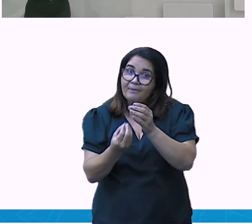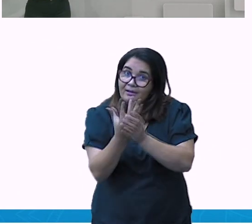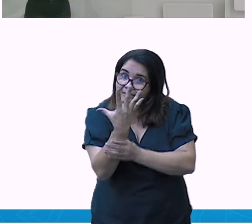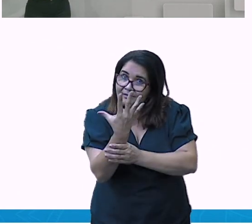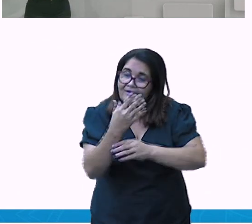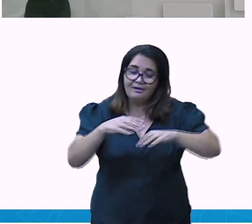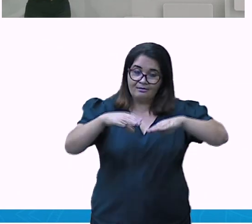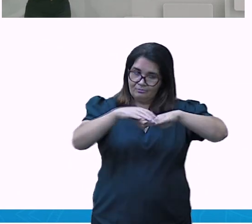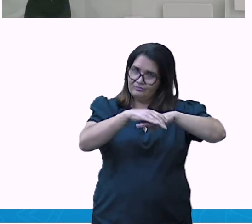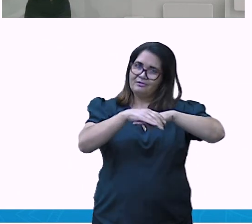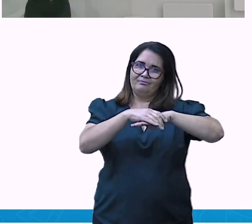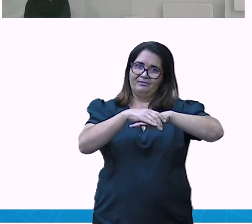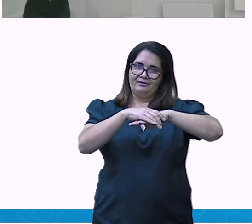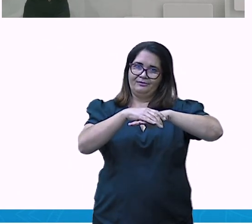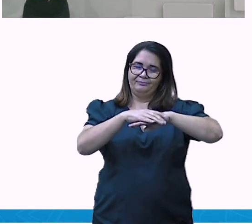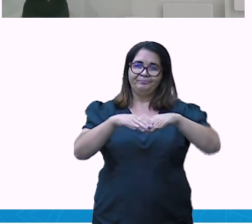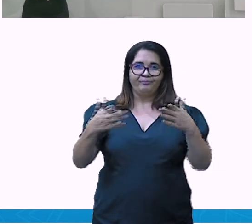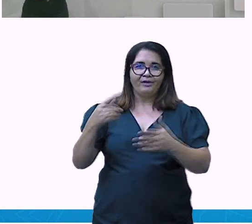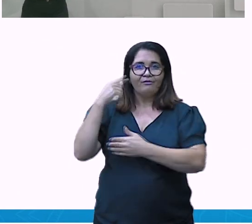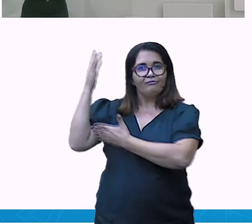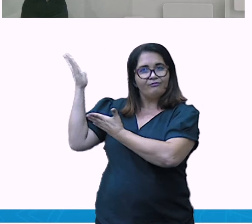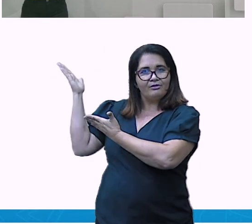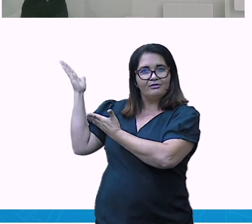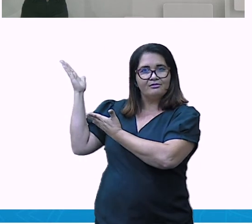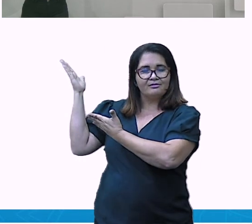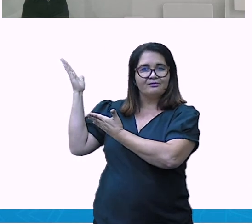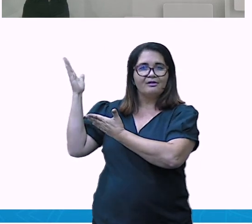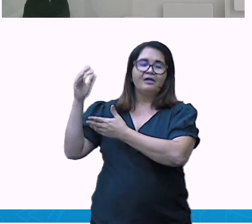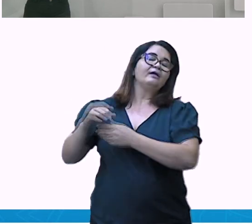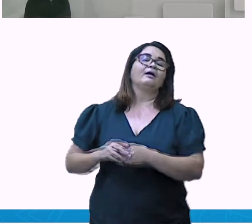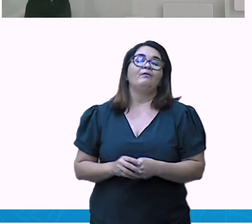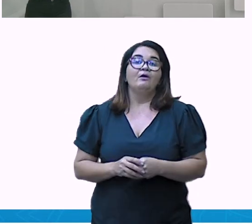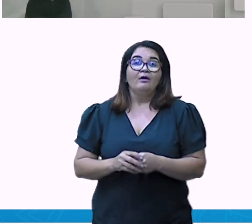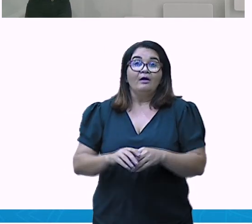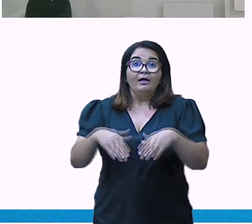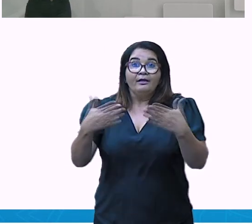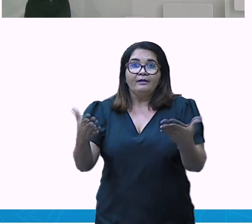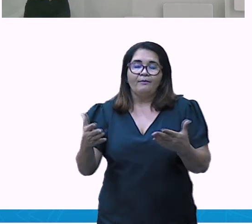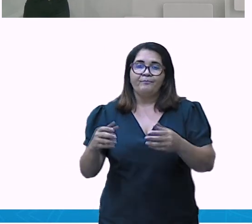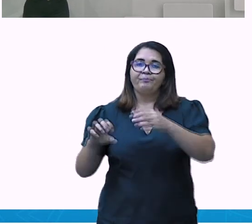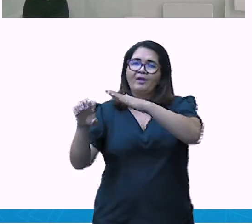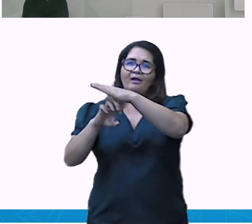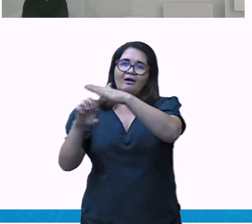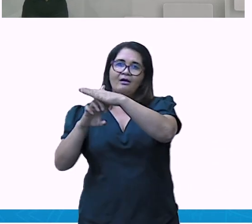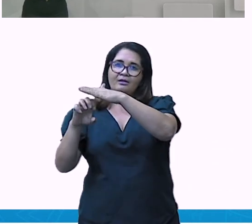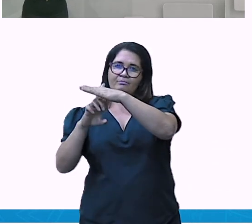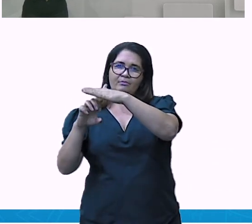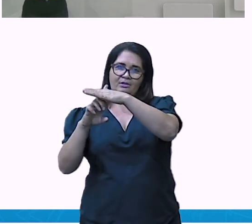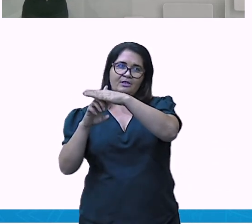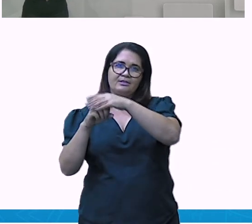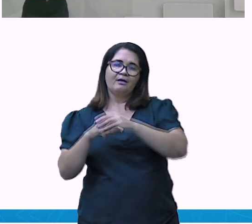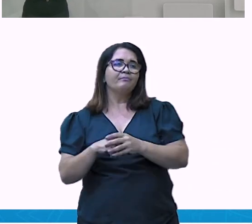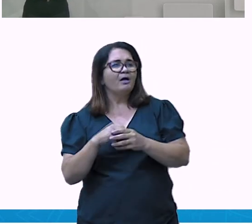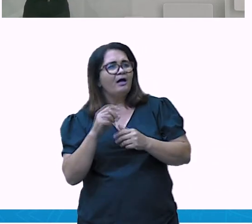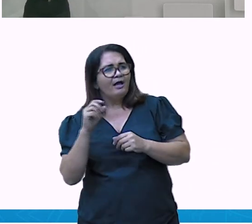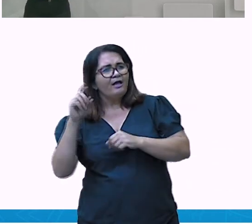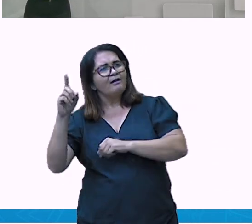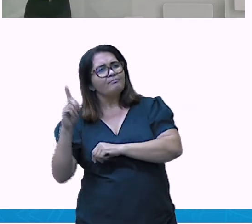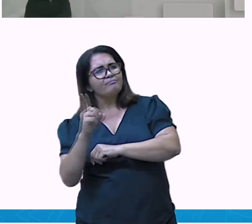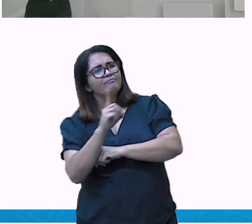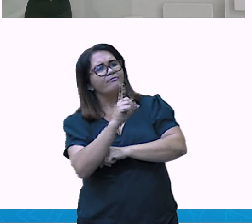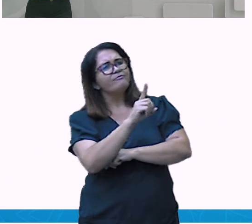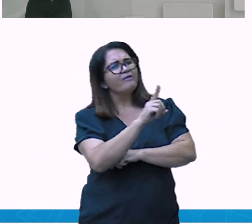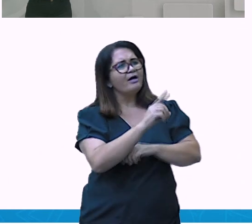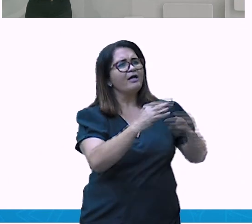reciclar, não. Ela vai lá nos centros de reciclagem e aí ela compra essas garrafas PET